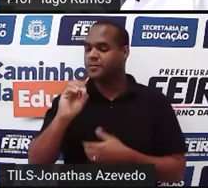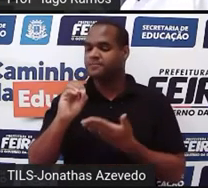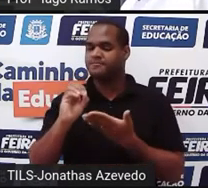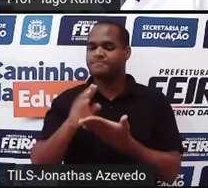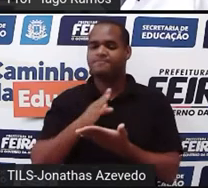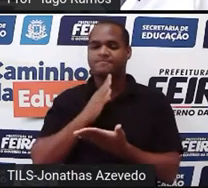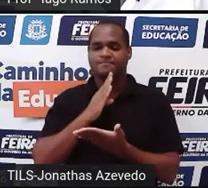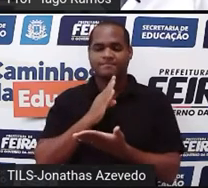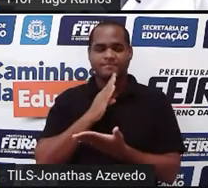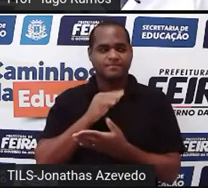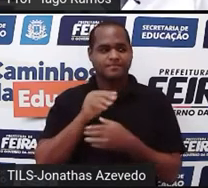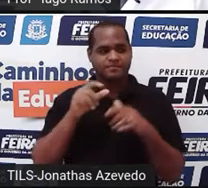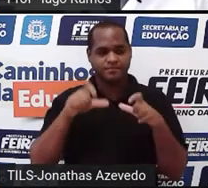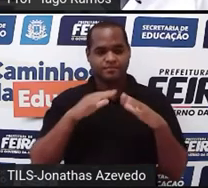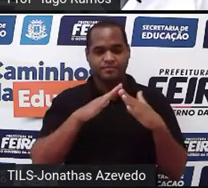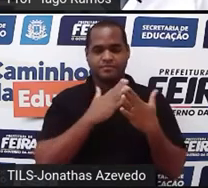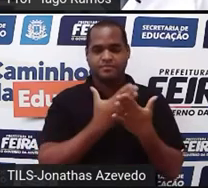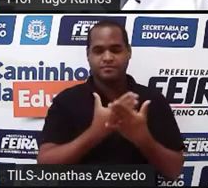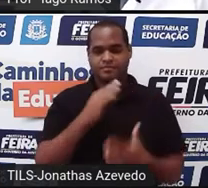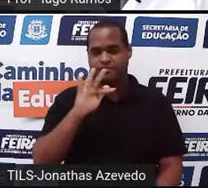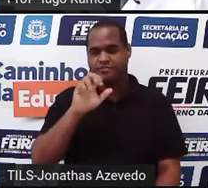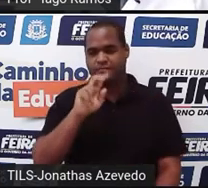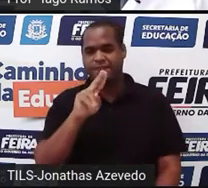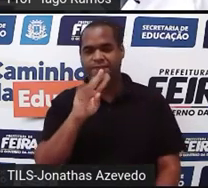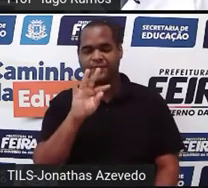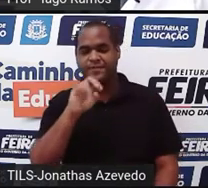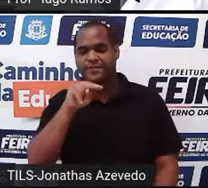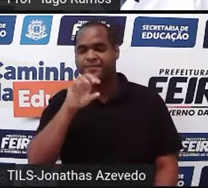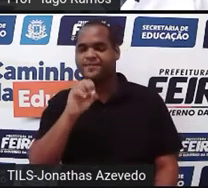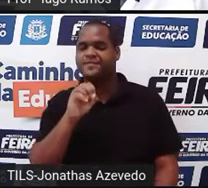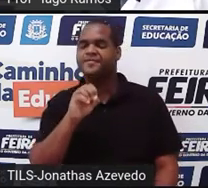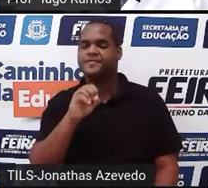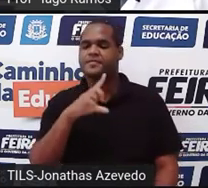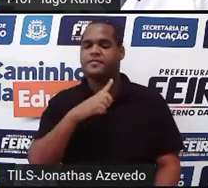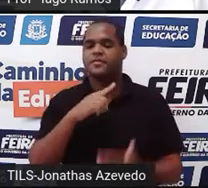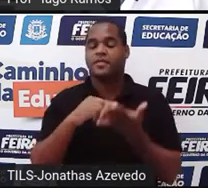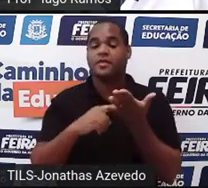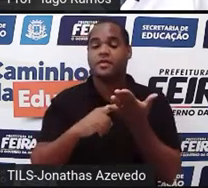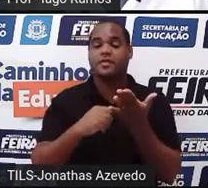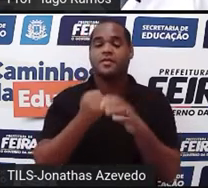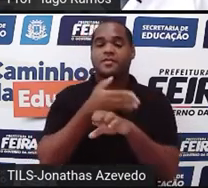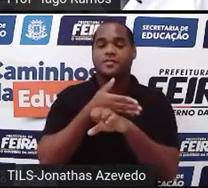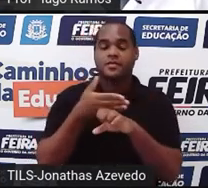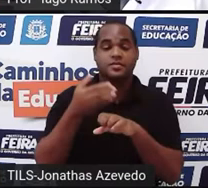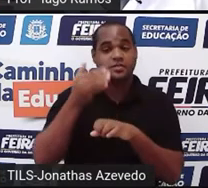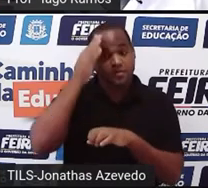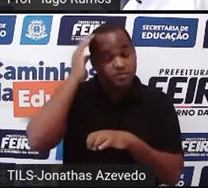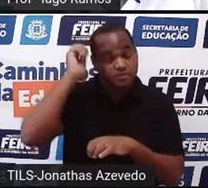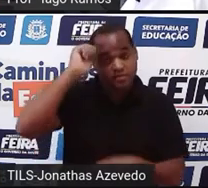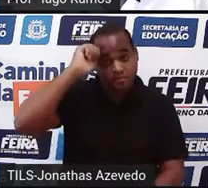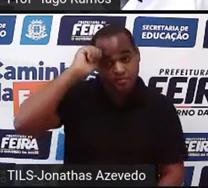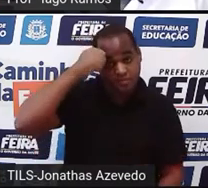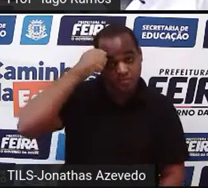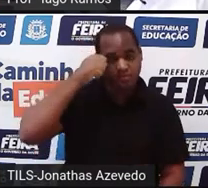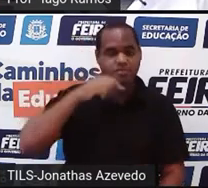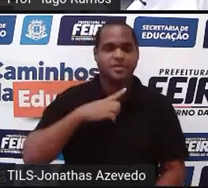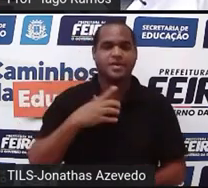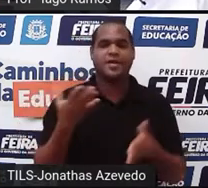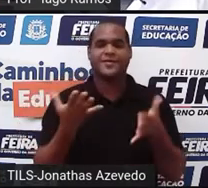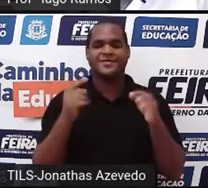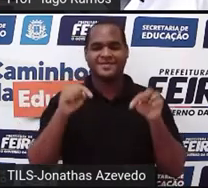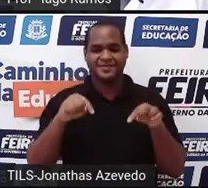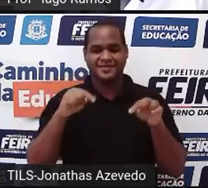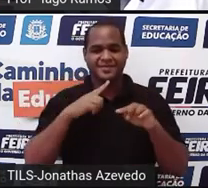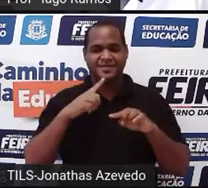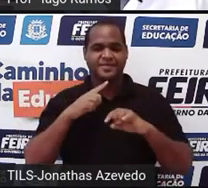Venho lá da escola municipal Faustino Dias Lima. Tenho pele branca, cabelo preto. Nesse momento aqui